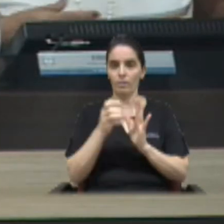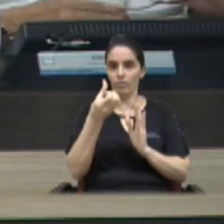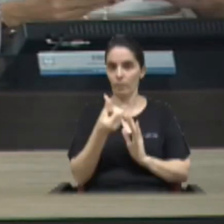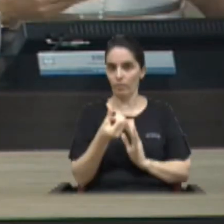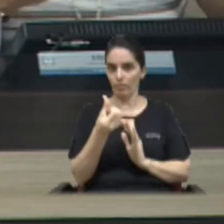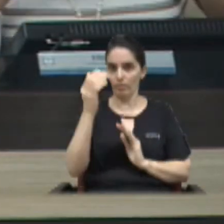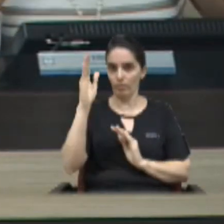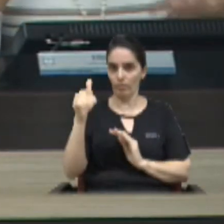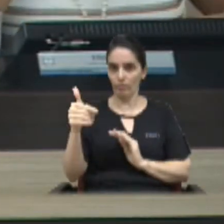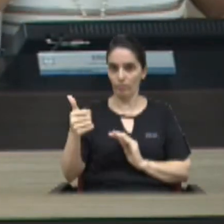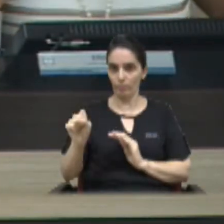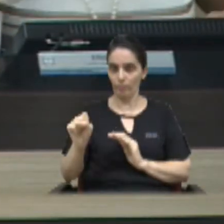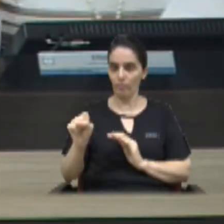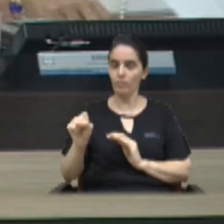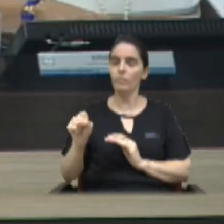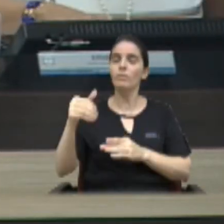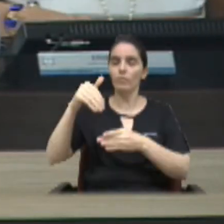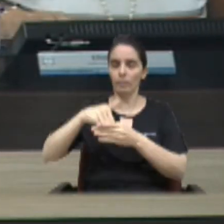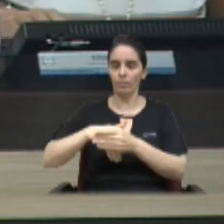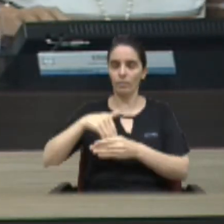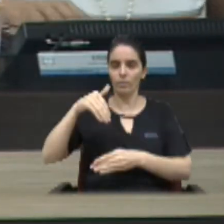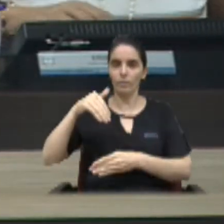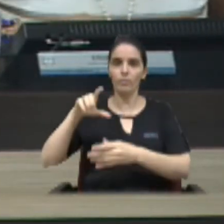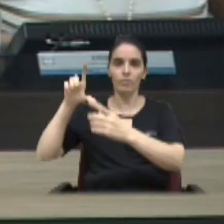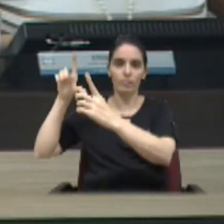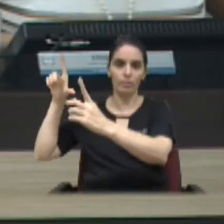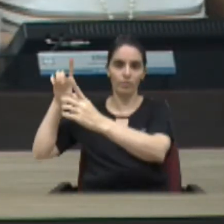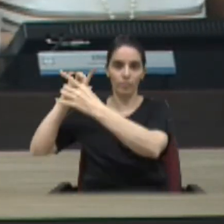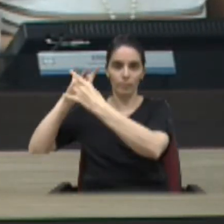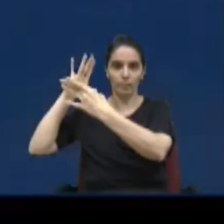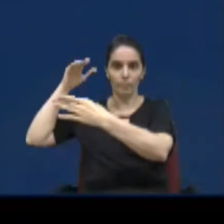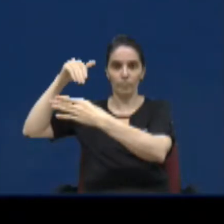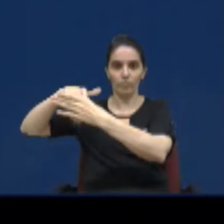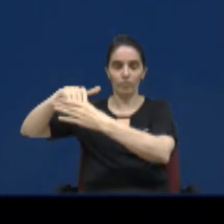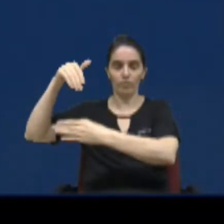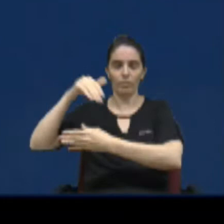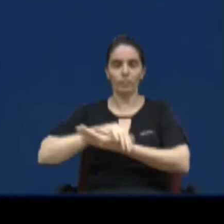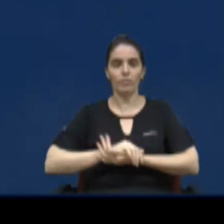para 2018 ele vai à votação e o painel está aberto